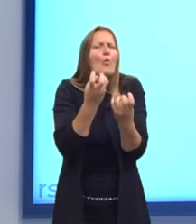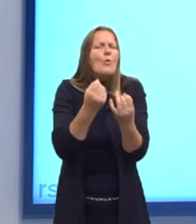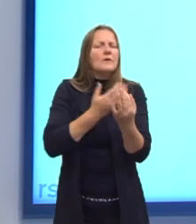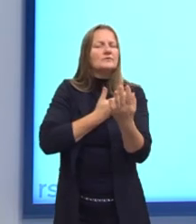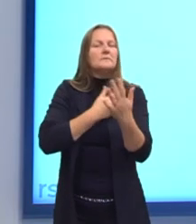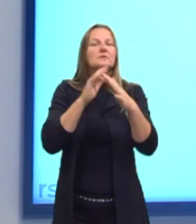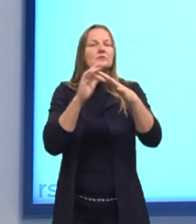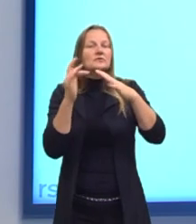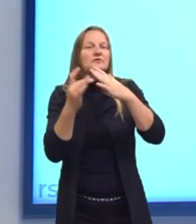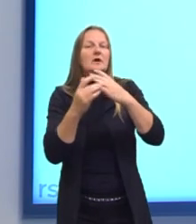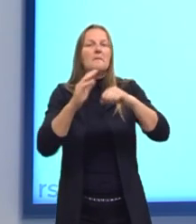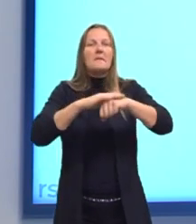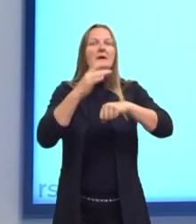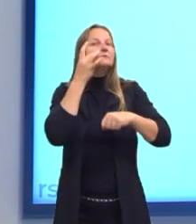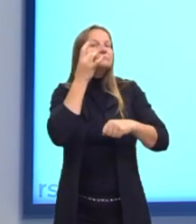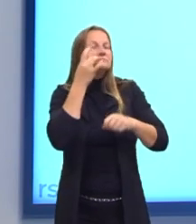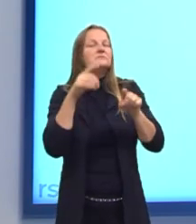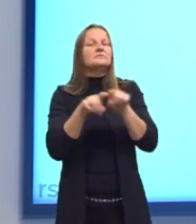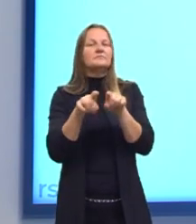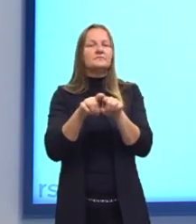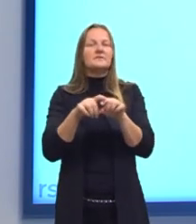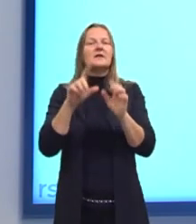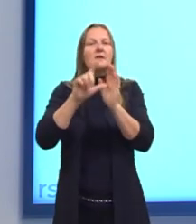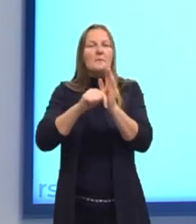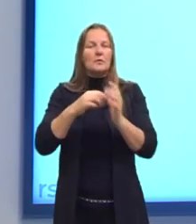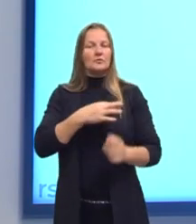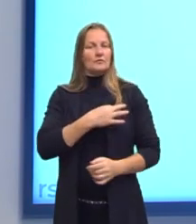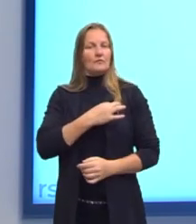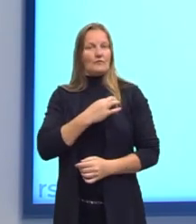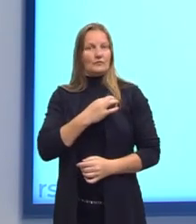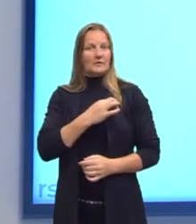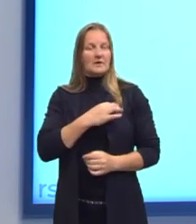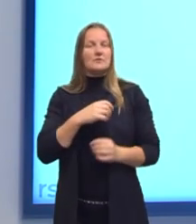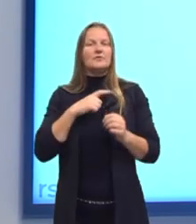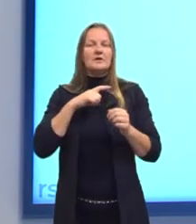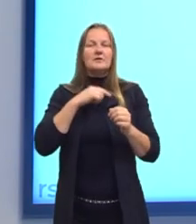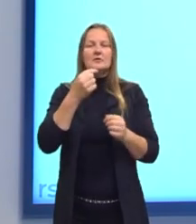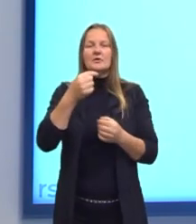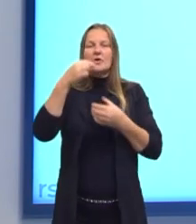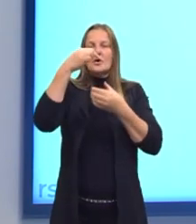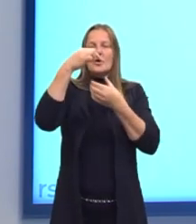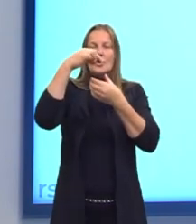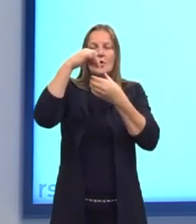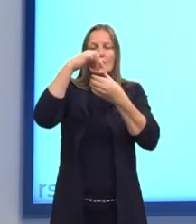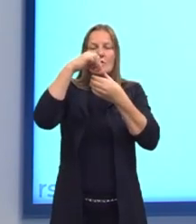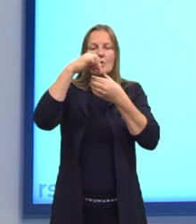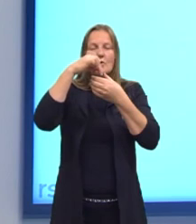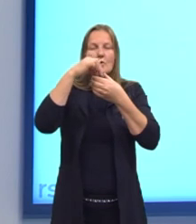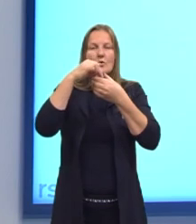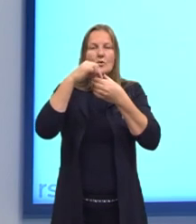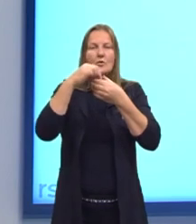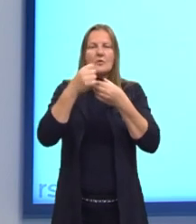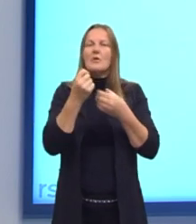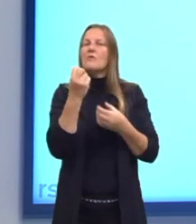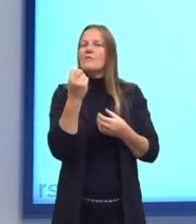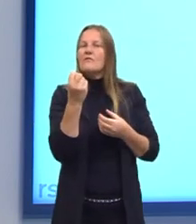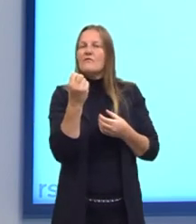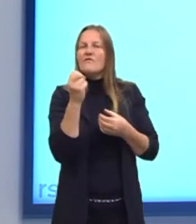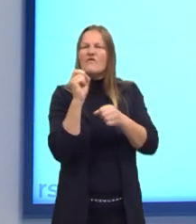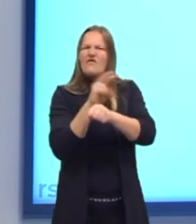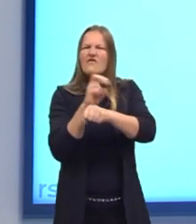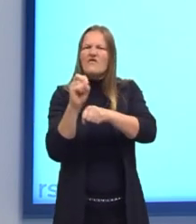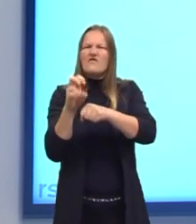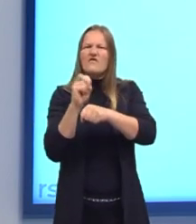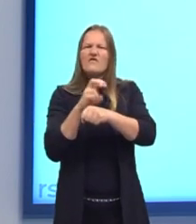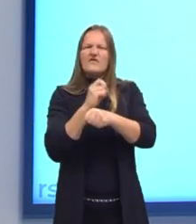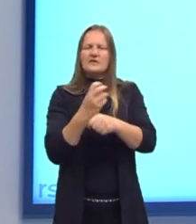redes sociais. Depois, os voluntários receberam, por via nasal, doses iguais de vírus de um resfriado comum.